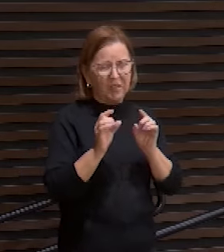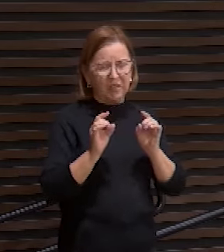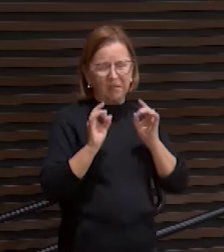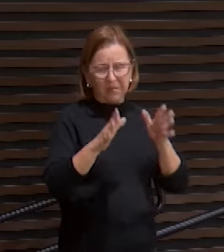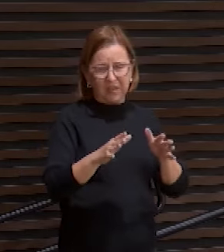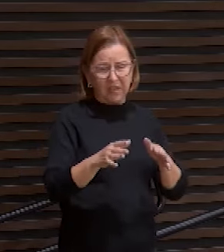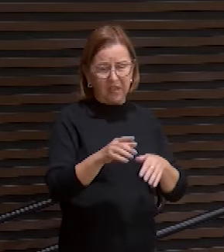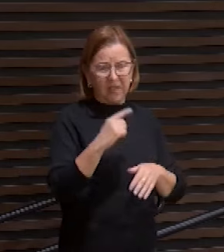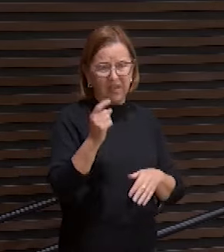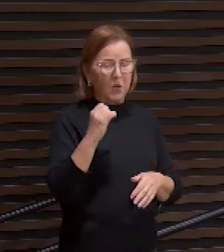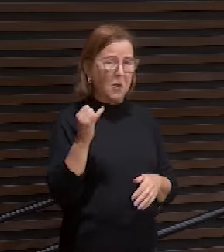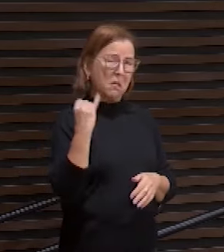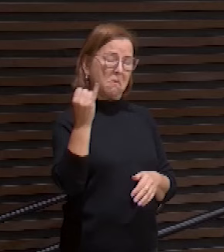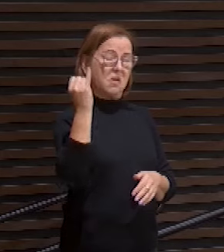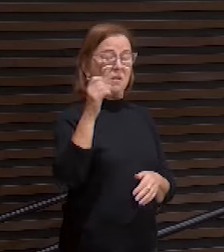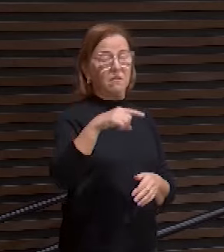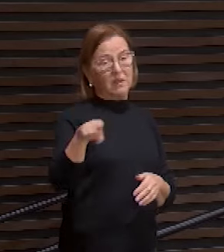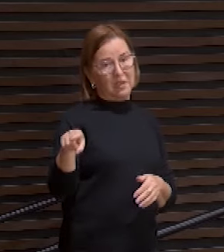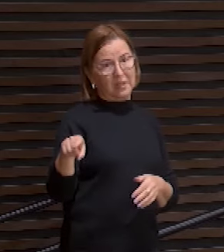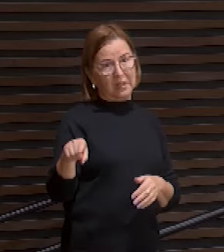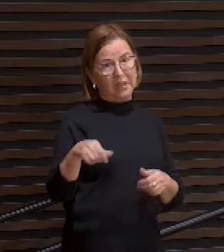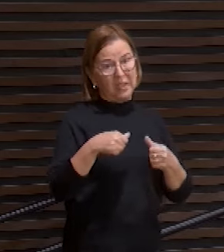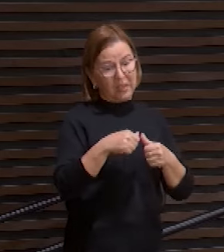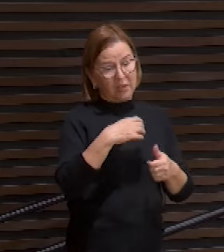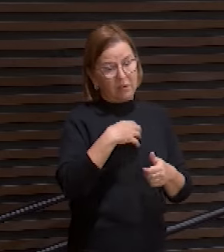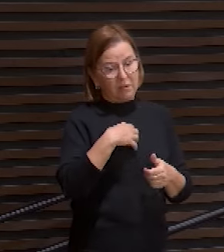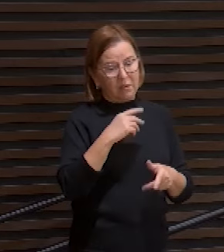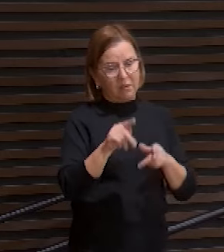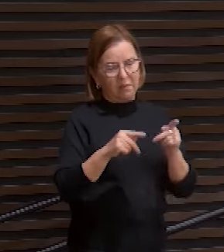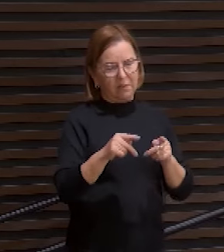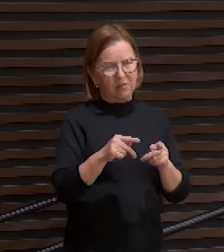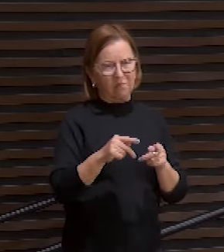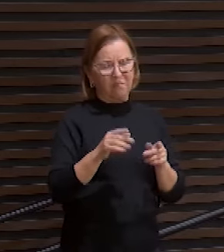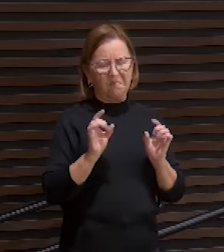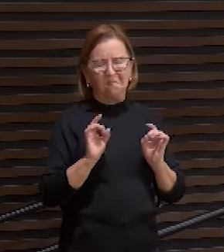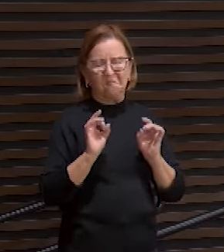caso. Essa é a atitude dos homens para com o servo. Rejeição.